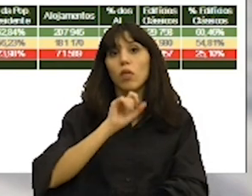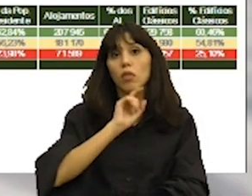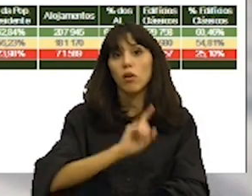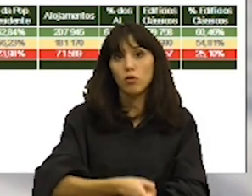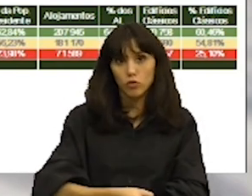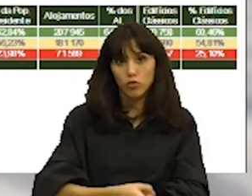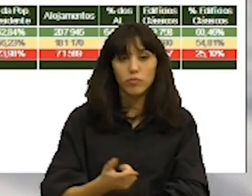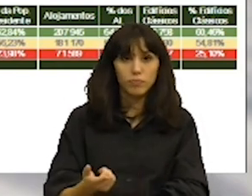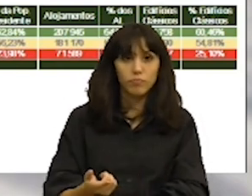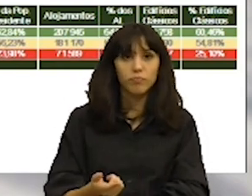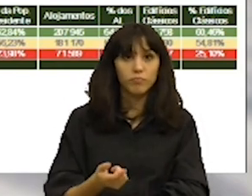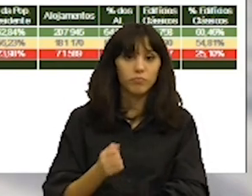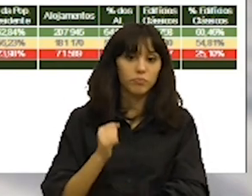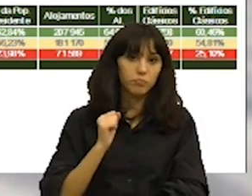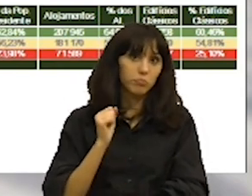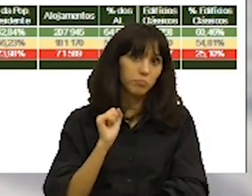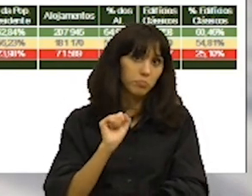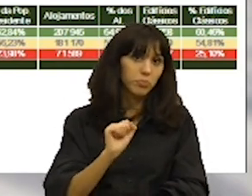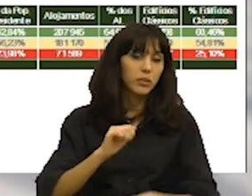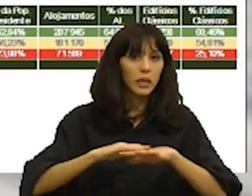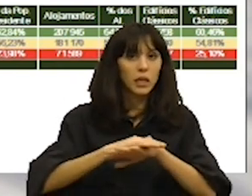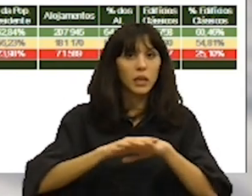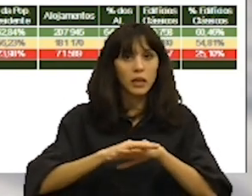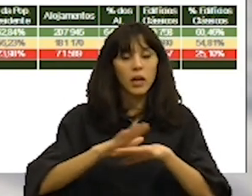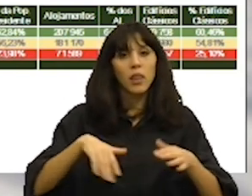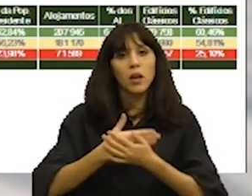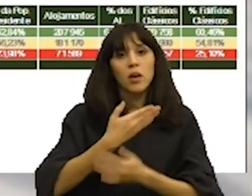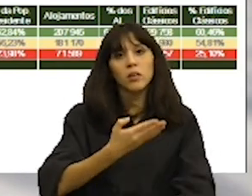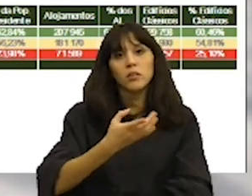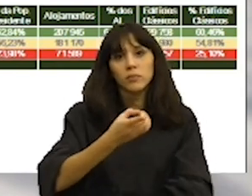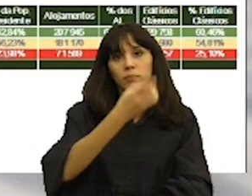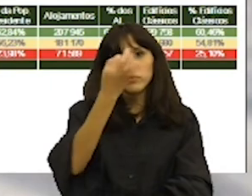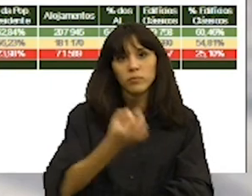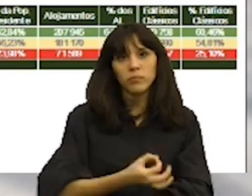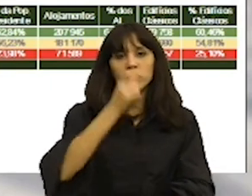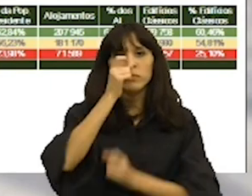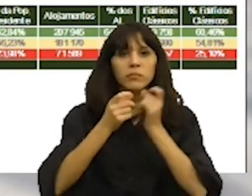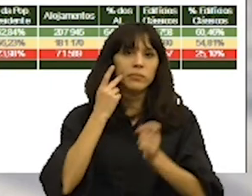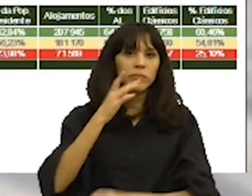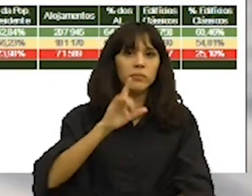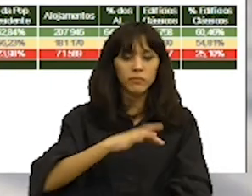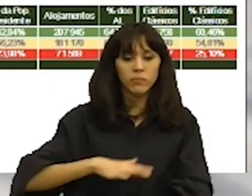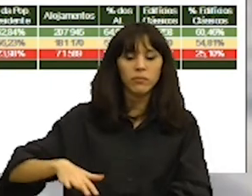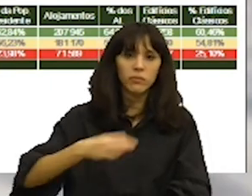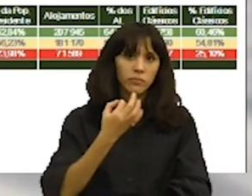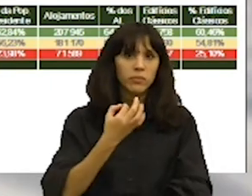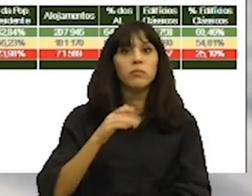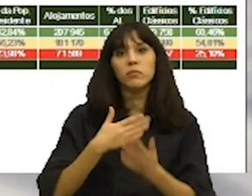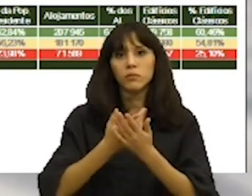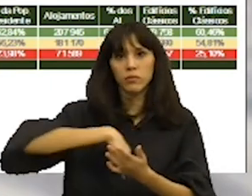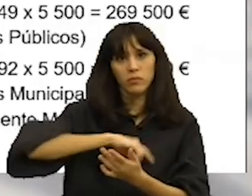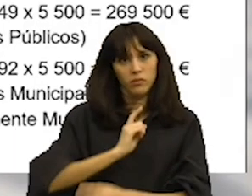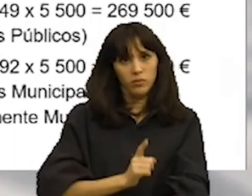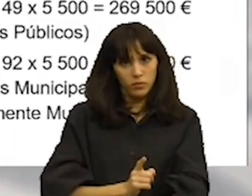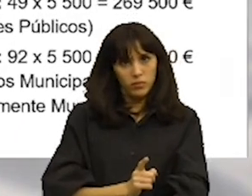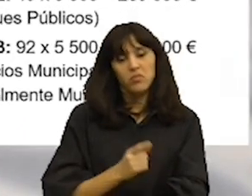de estacionamento a cerca de 79% da população de Lisboa. E, portanto, é esta a proposta que nós